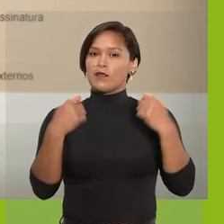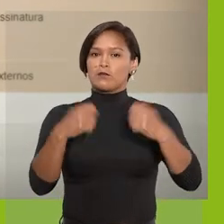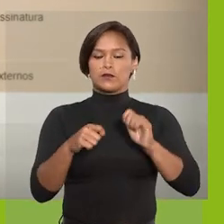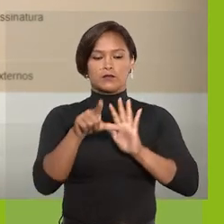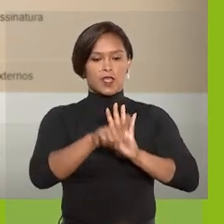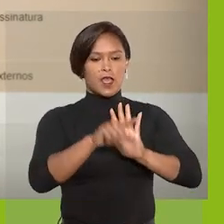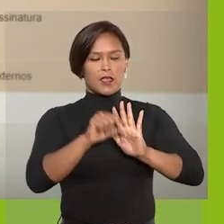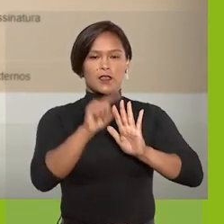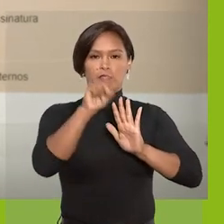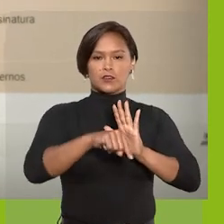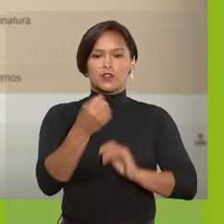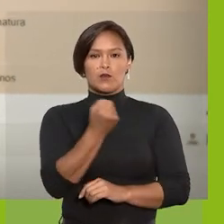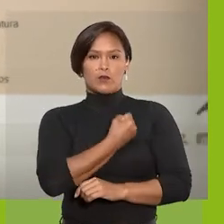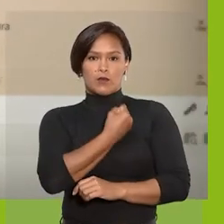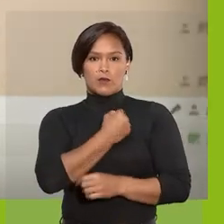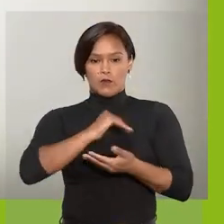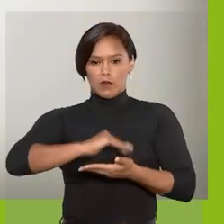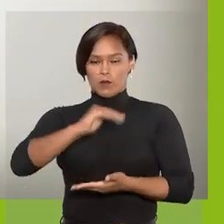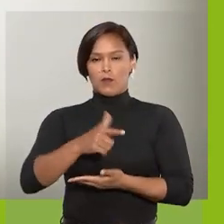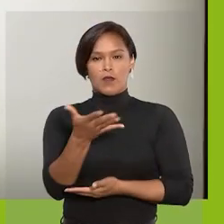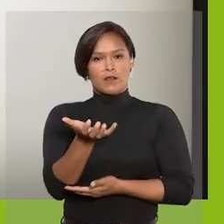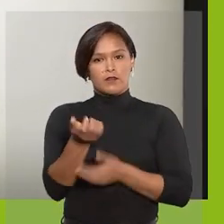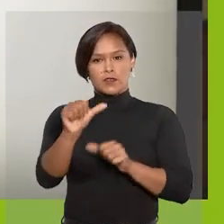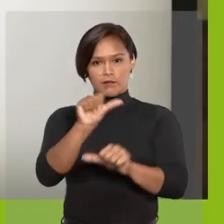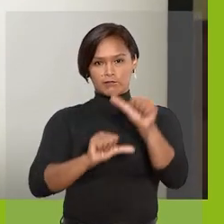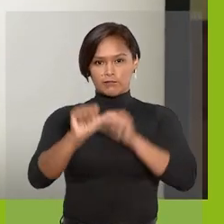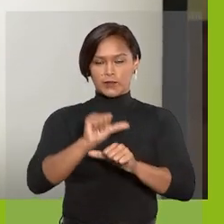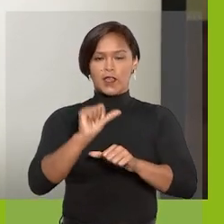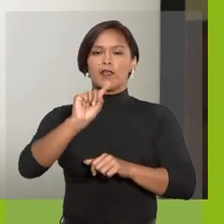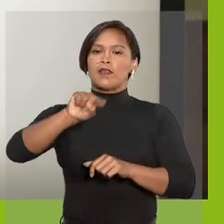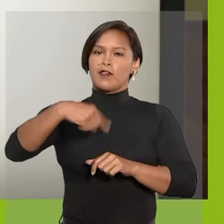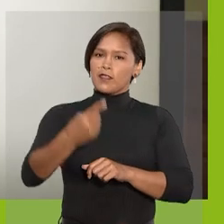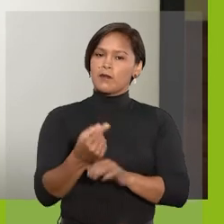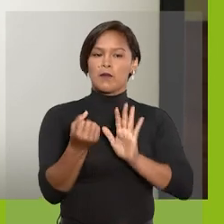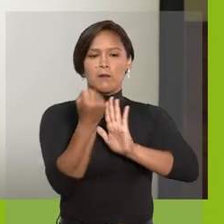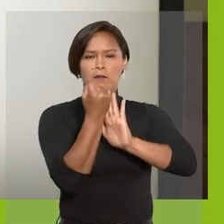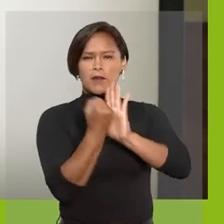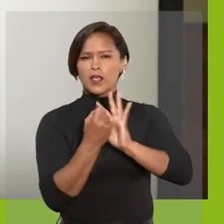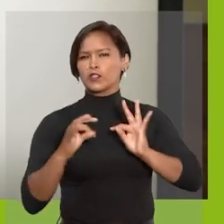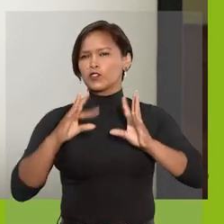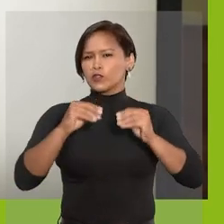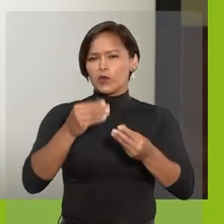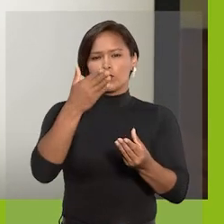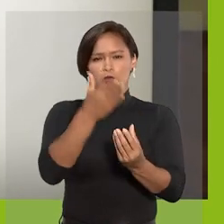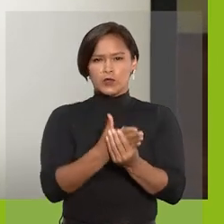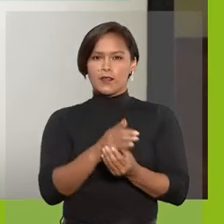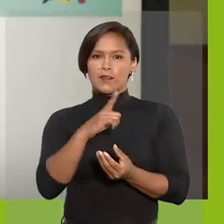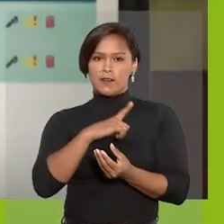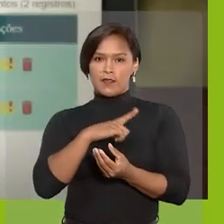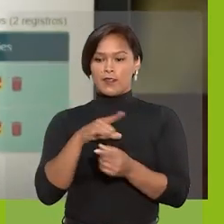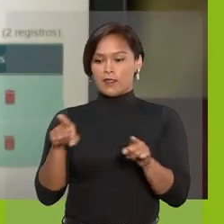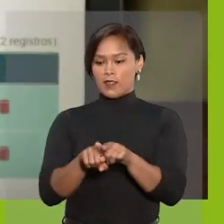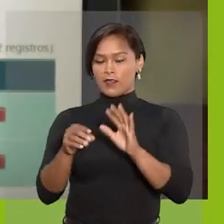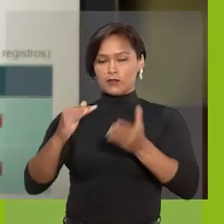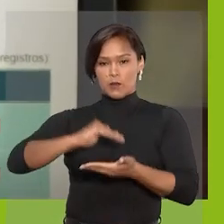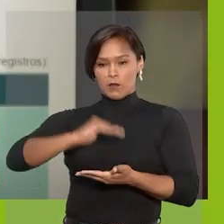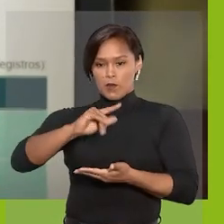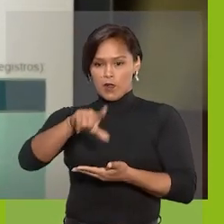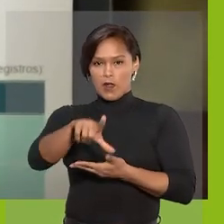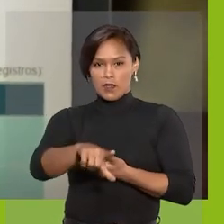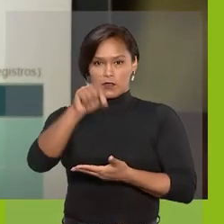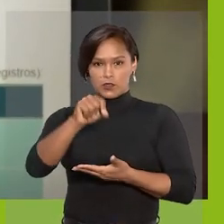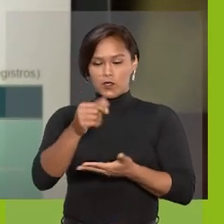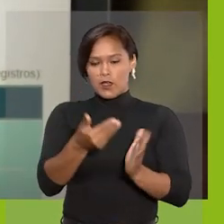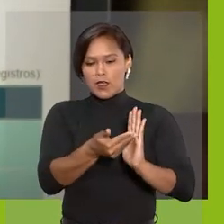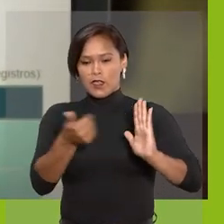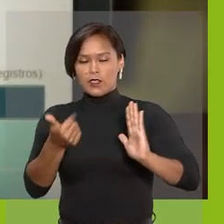clique sobre o número do bloco que você deseja alterar. Em seguida, marque todos os processos existentes, selecione a opção